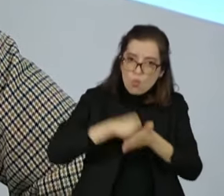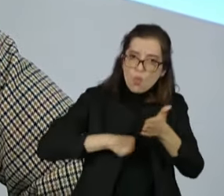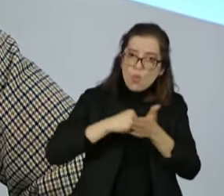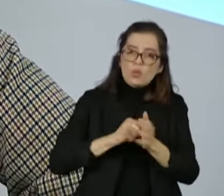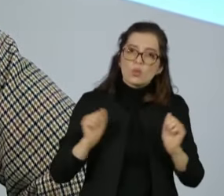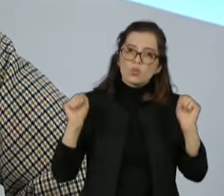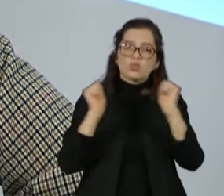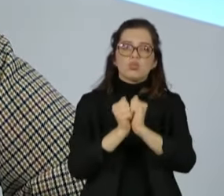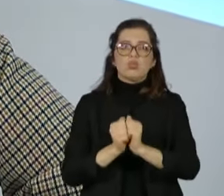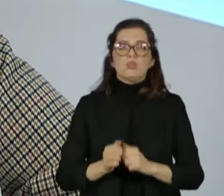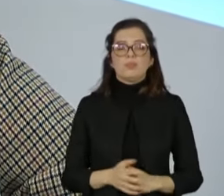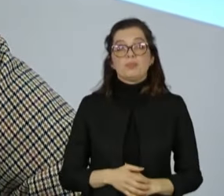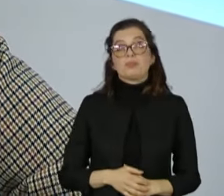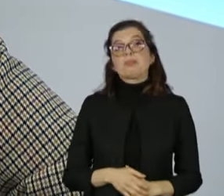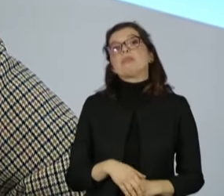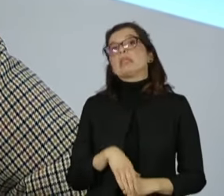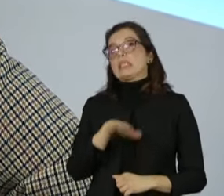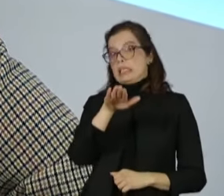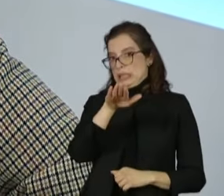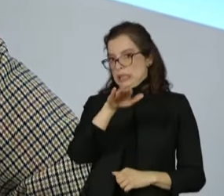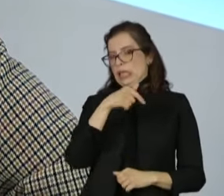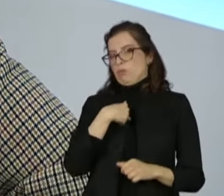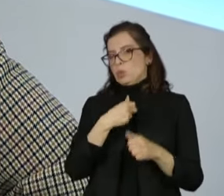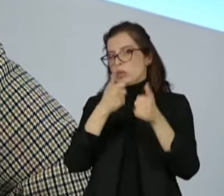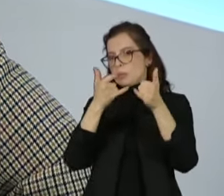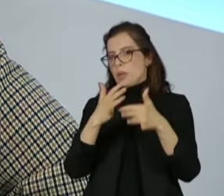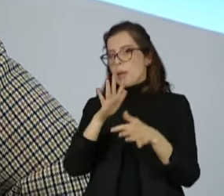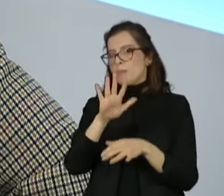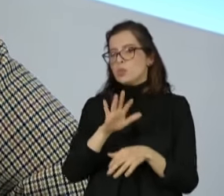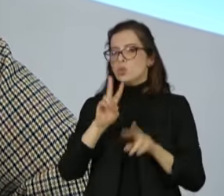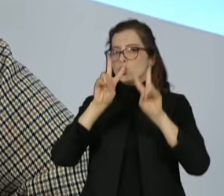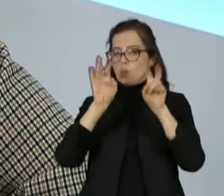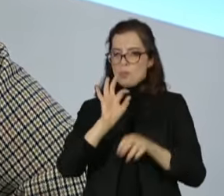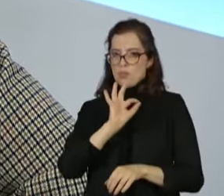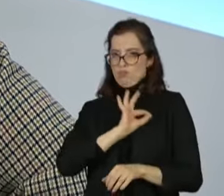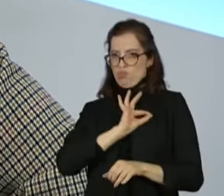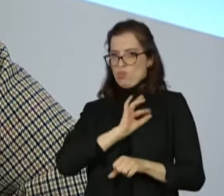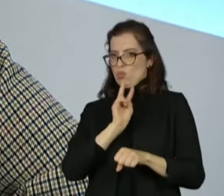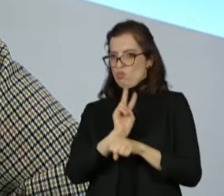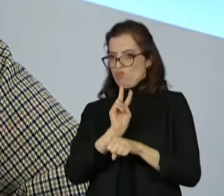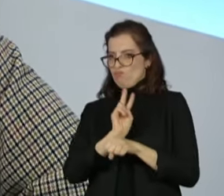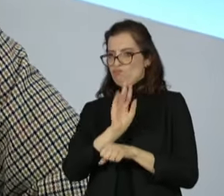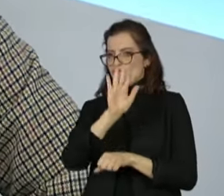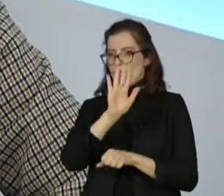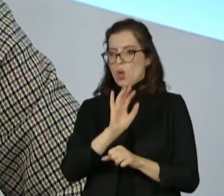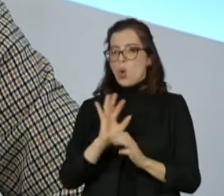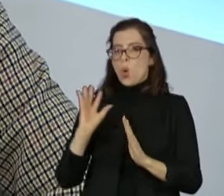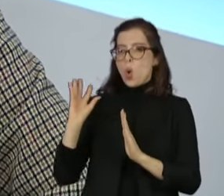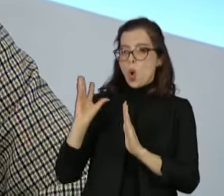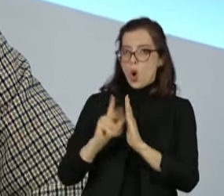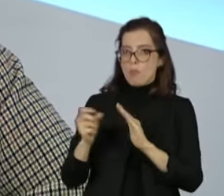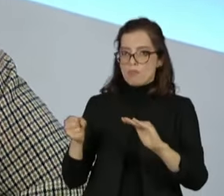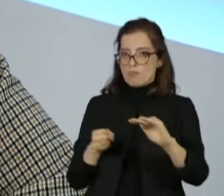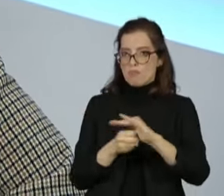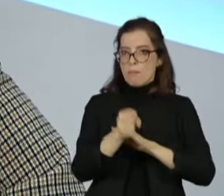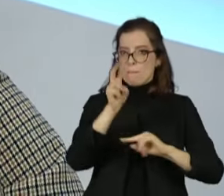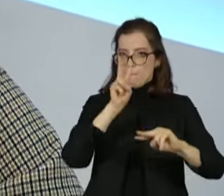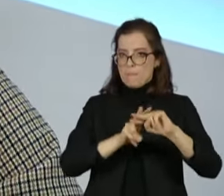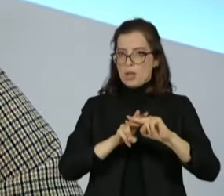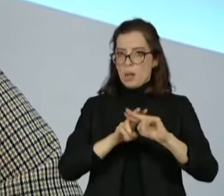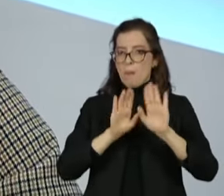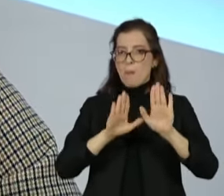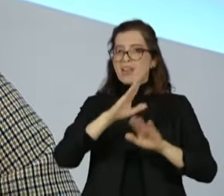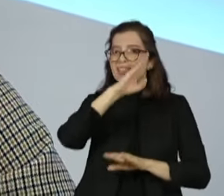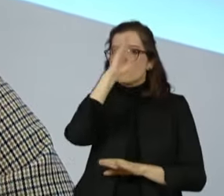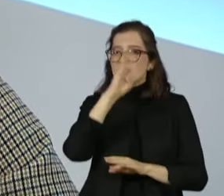questão da segurança pública, a senhora tem falas contundentes sobre o lugar de bandido ser na cadeia, mas isso esbarra num problema gravíssimo do Brasil, que tem uma das maiores populações carcerárias do